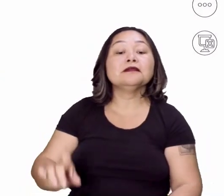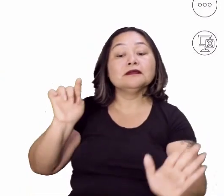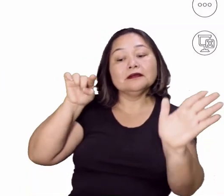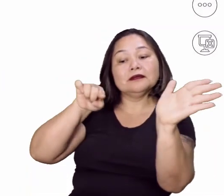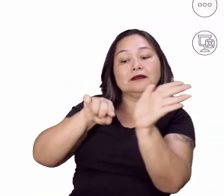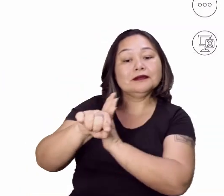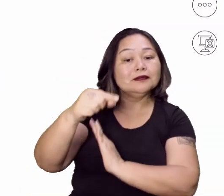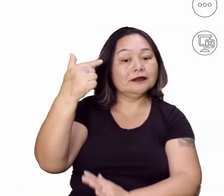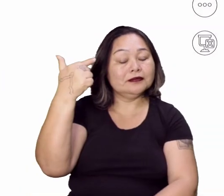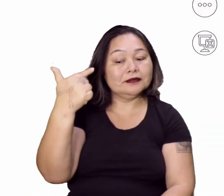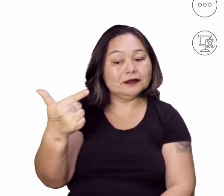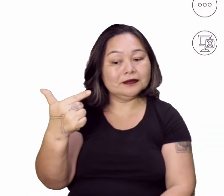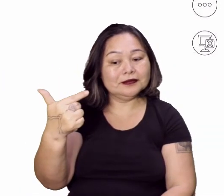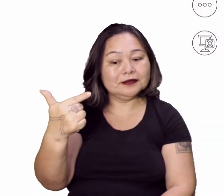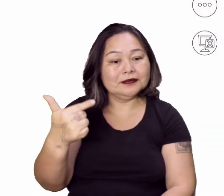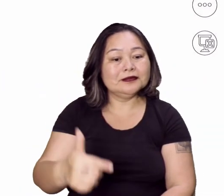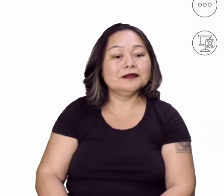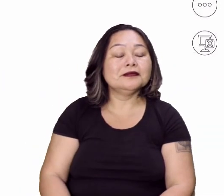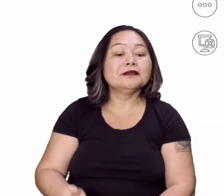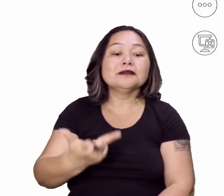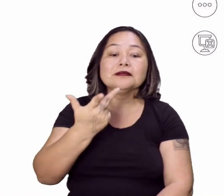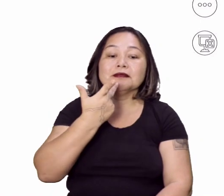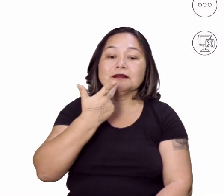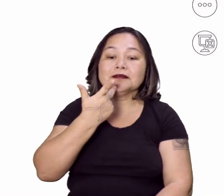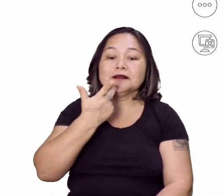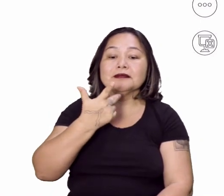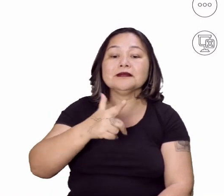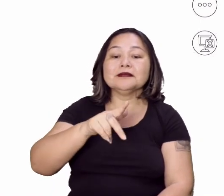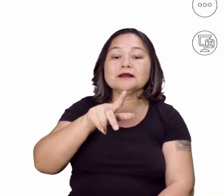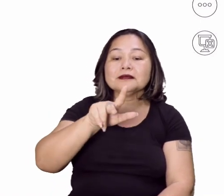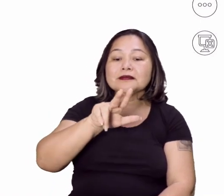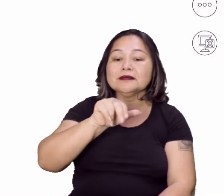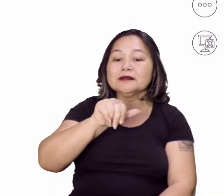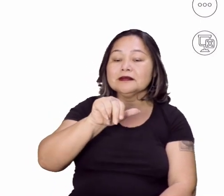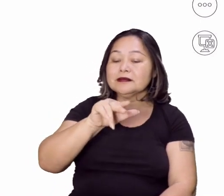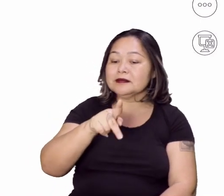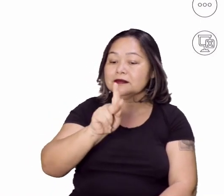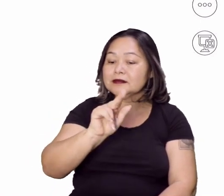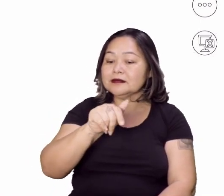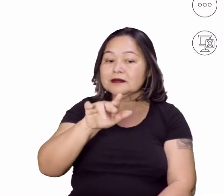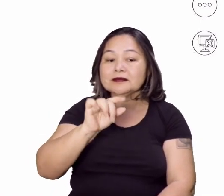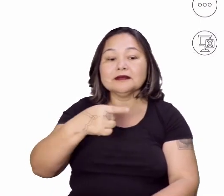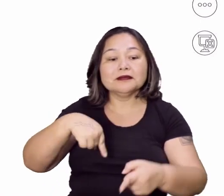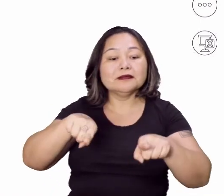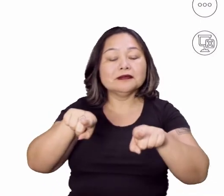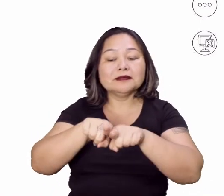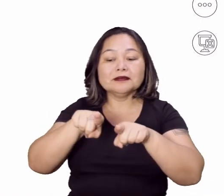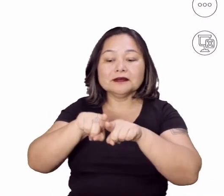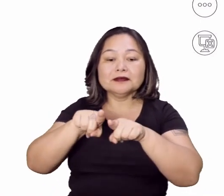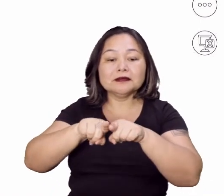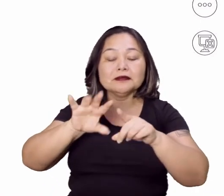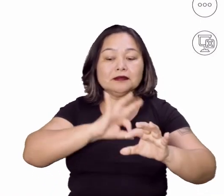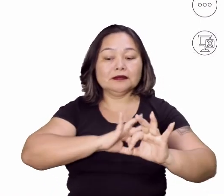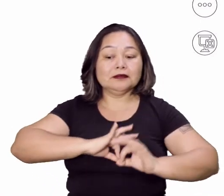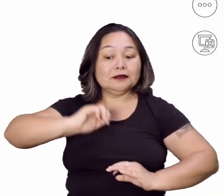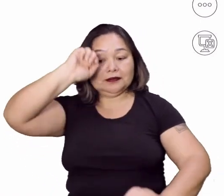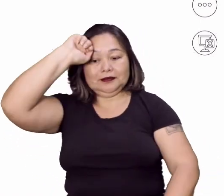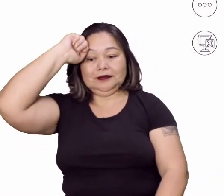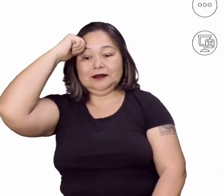Número 2. Vamos falar do Luther King, Panteras Negras? Vamos, né, pessoal? Vocês